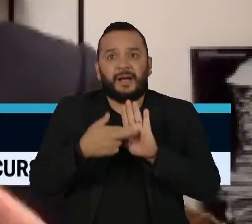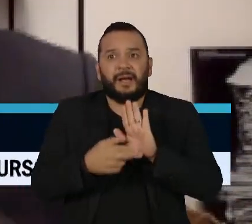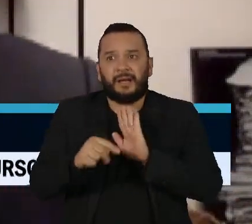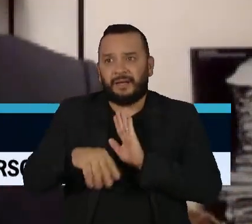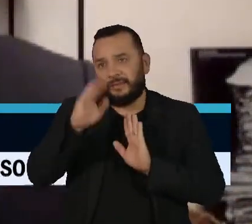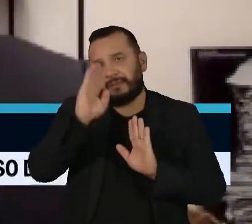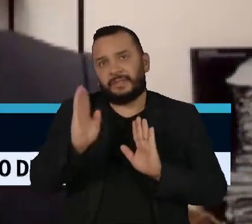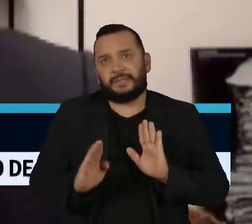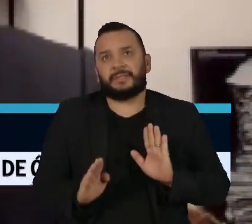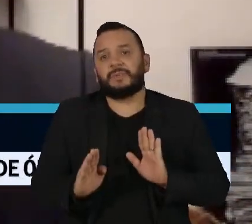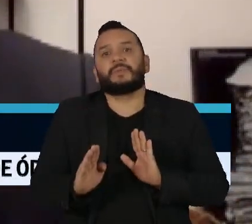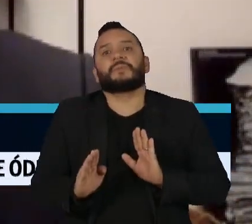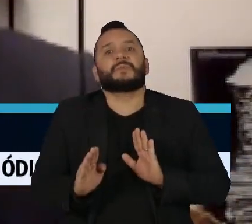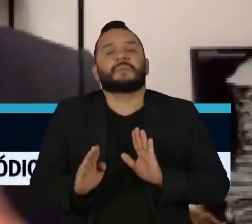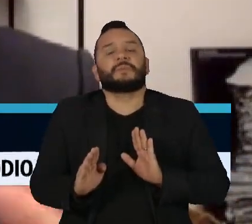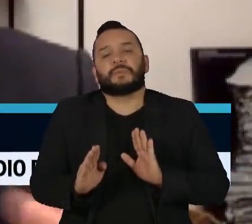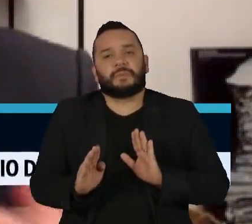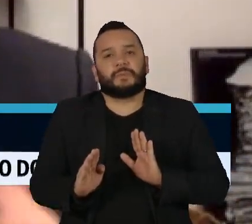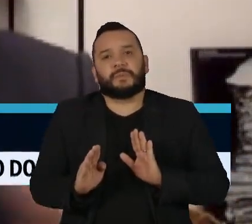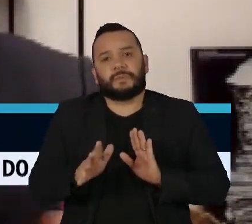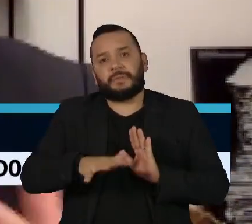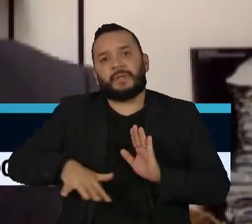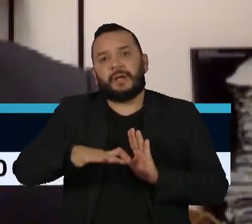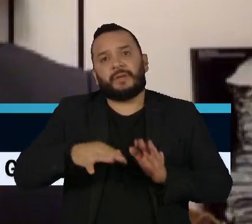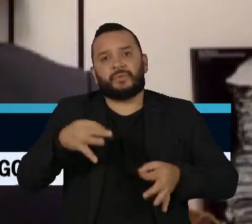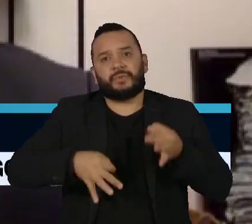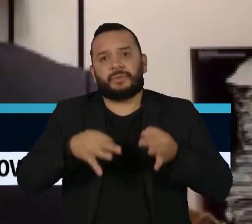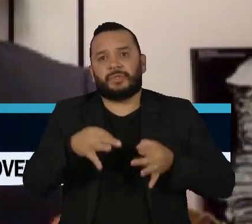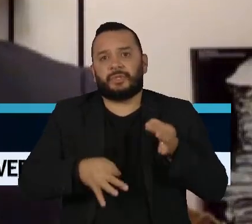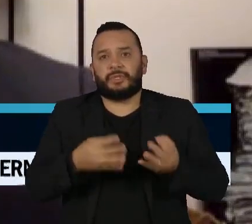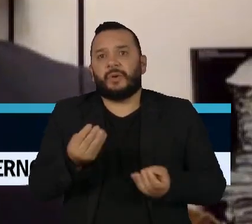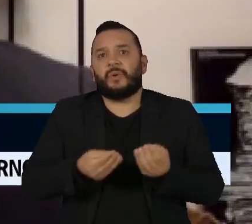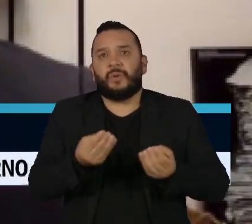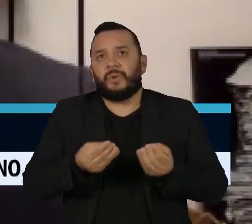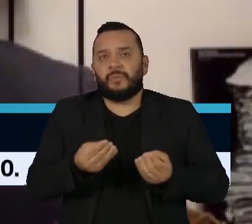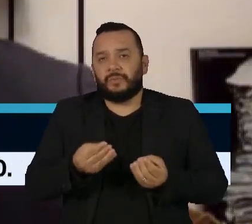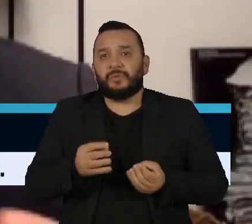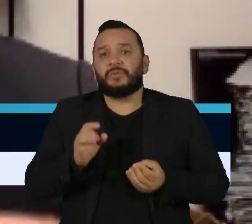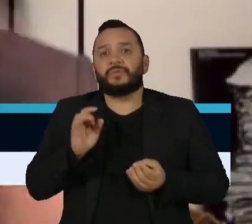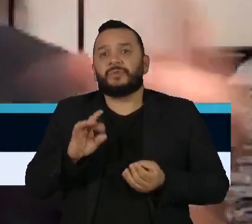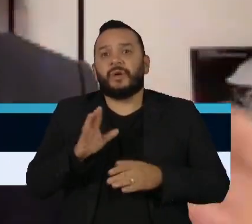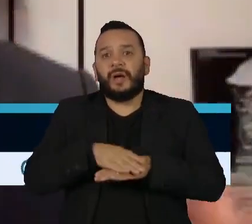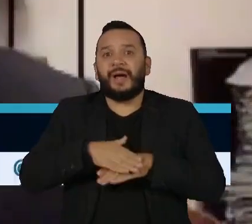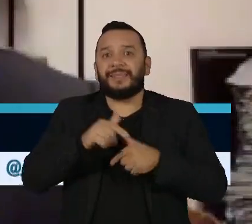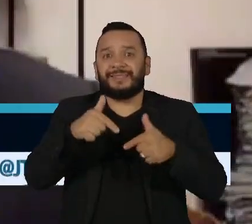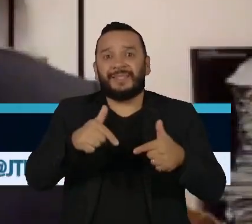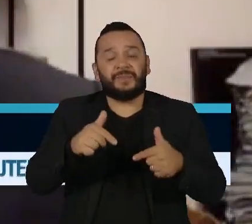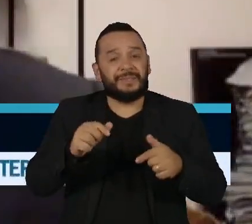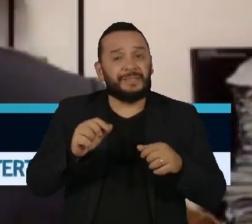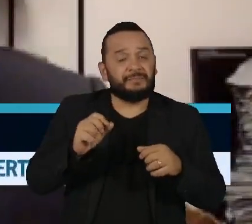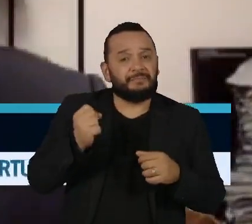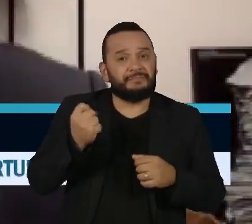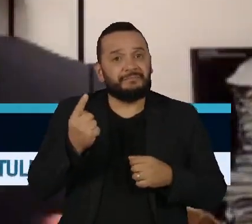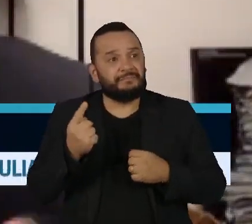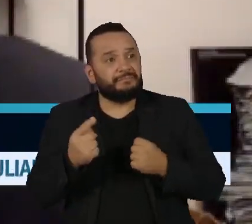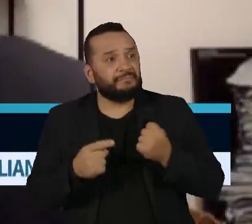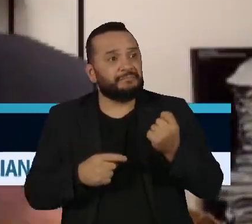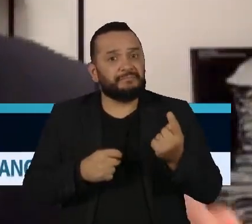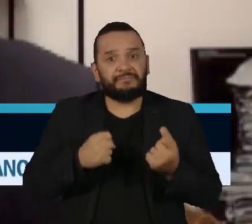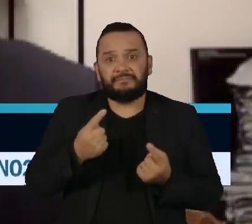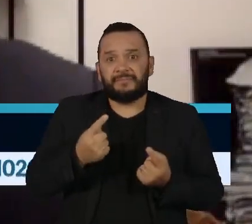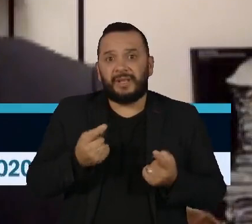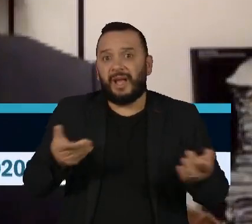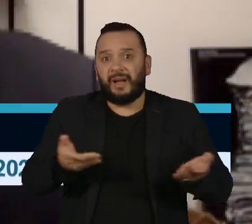firmada no sentido de que essas premissas apenas serão aplicadas se possível. É o